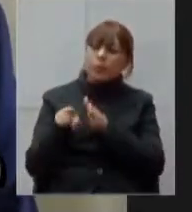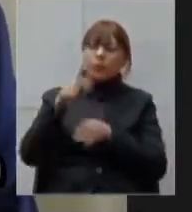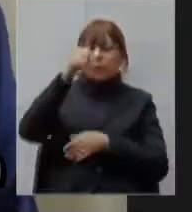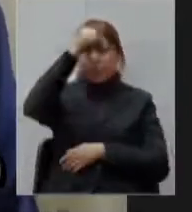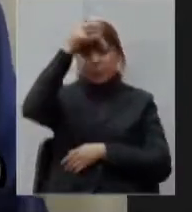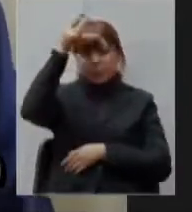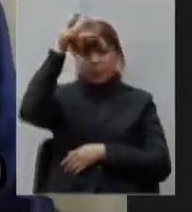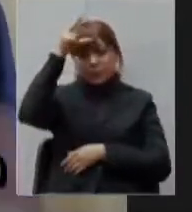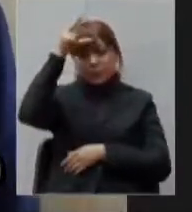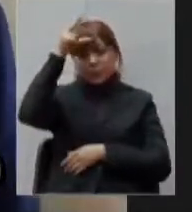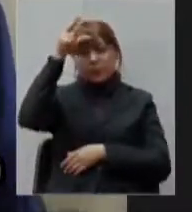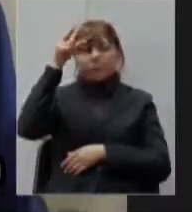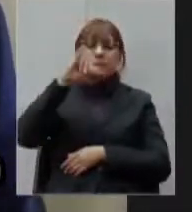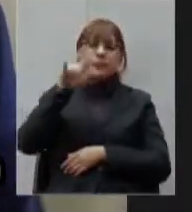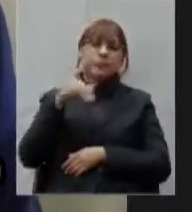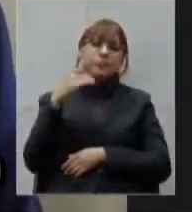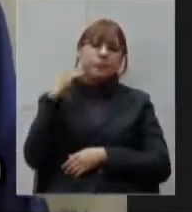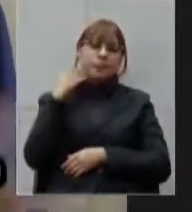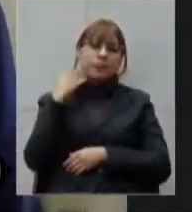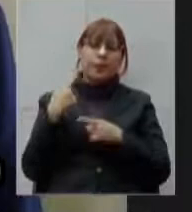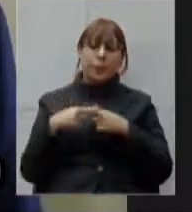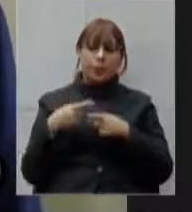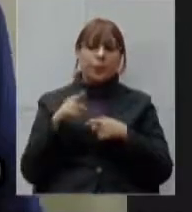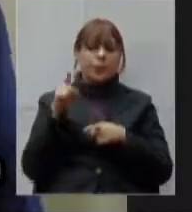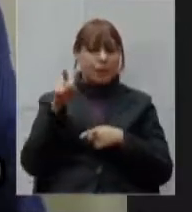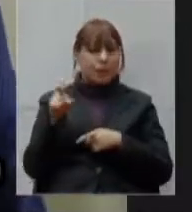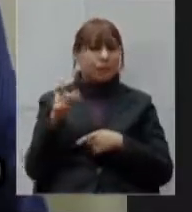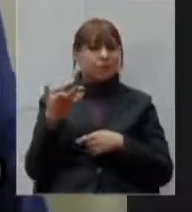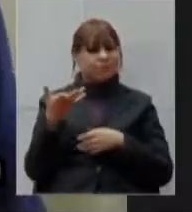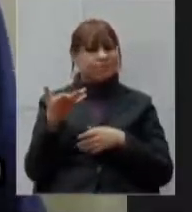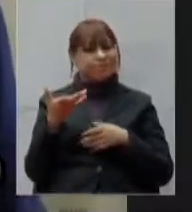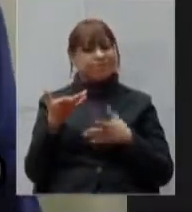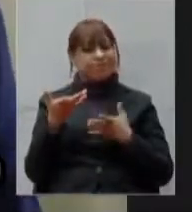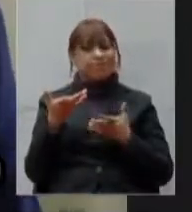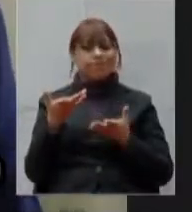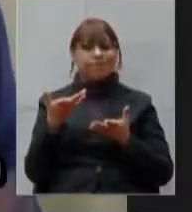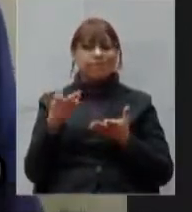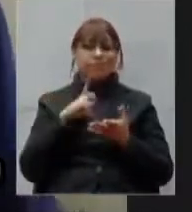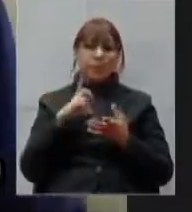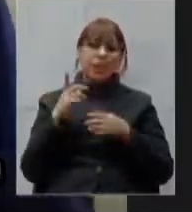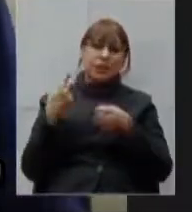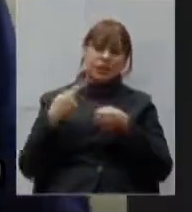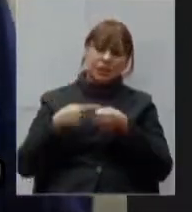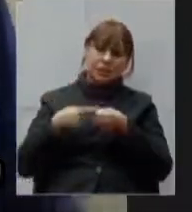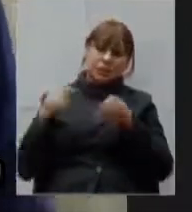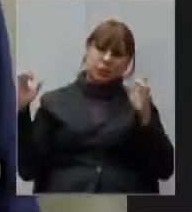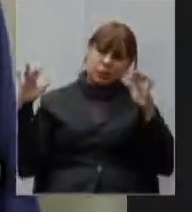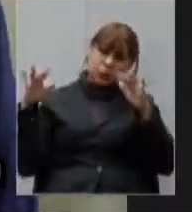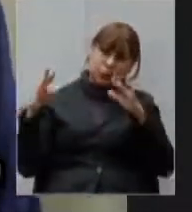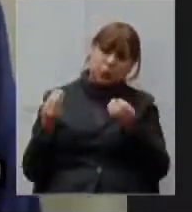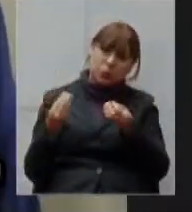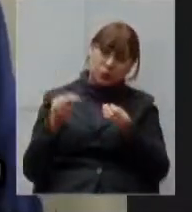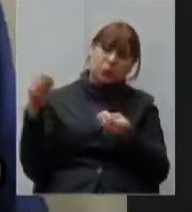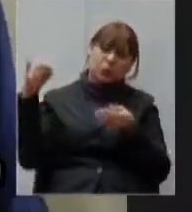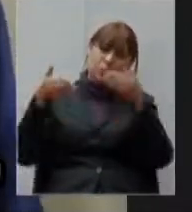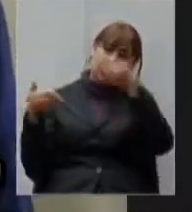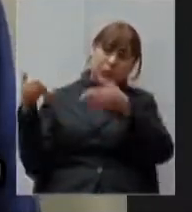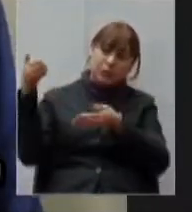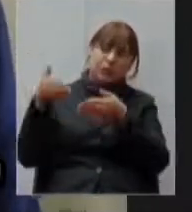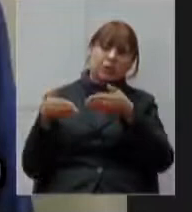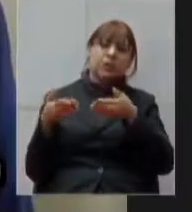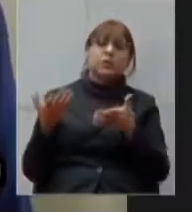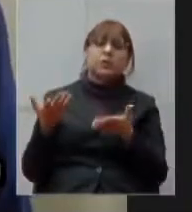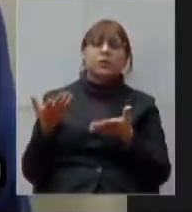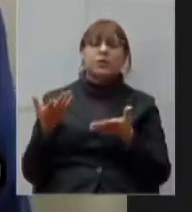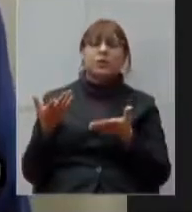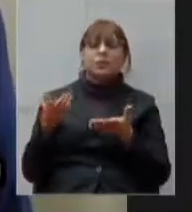Fora ele lida com a complexidade muito maior haja visto a população de Juiz de Fora e o entorno que ele acaba